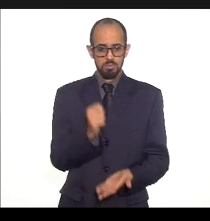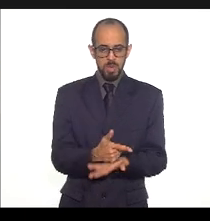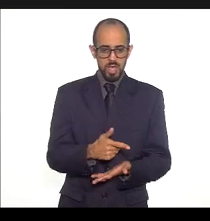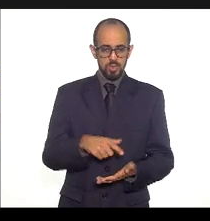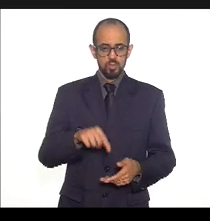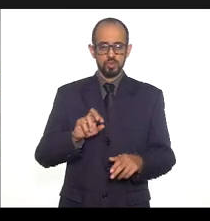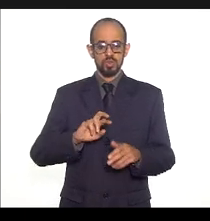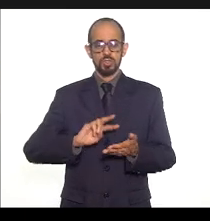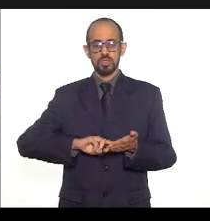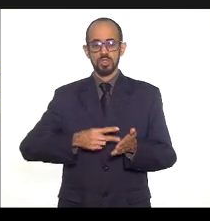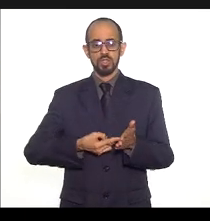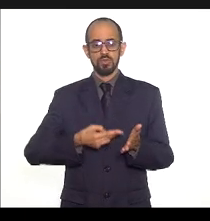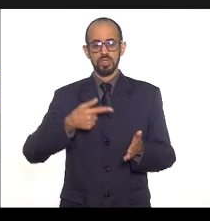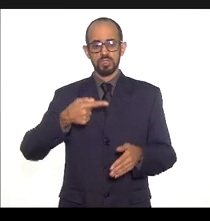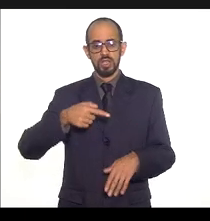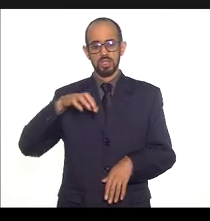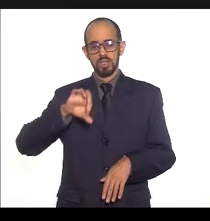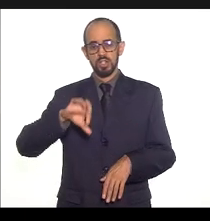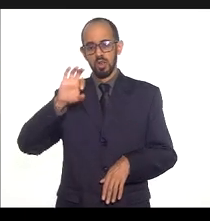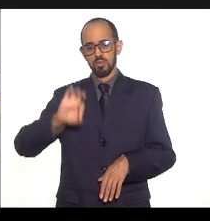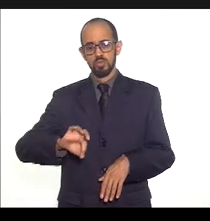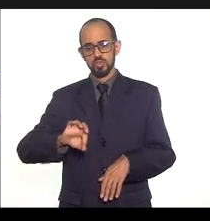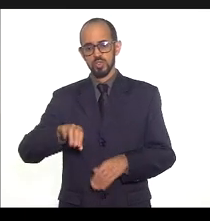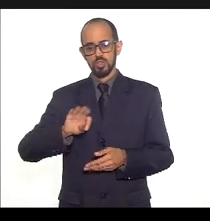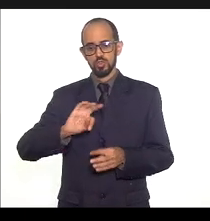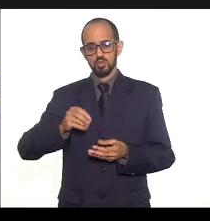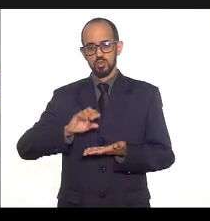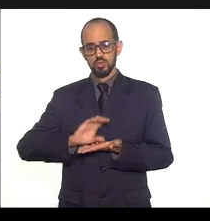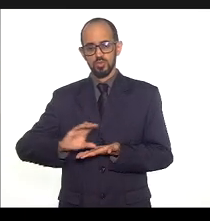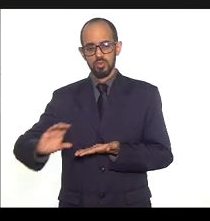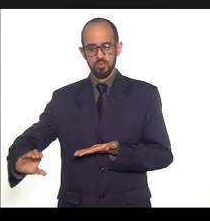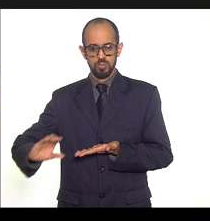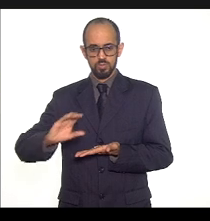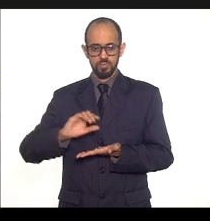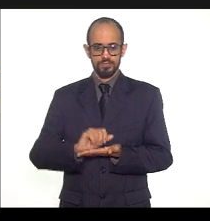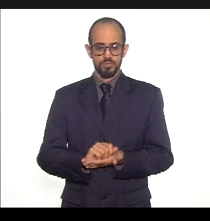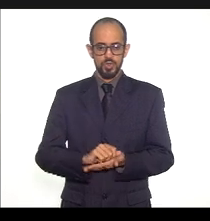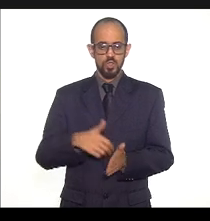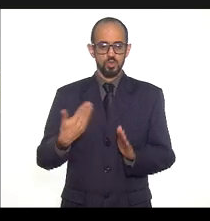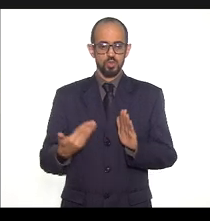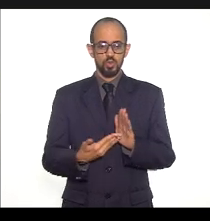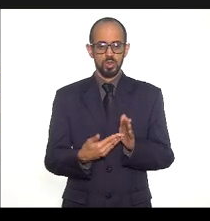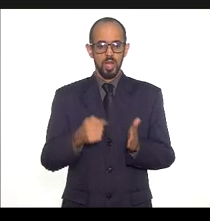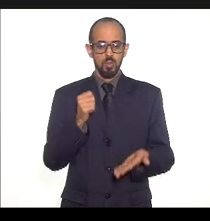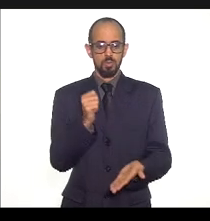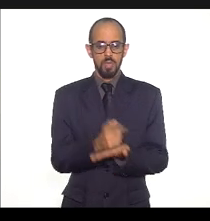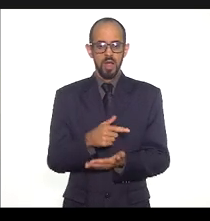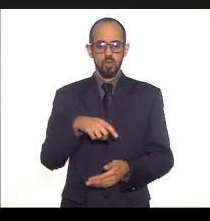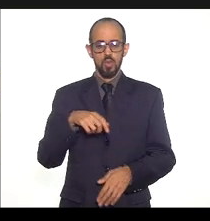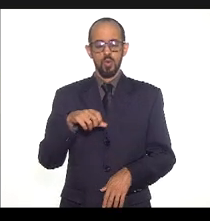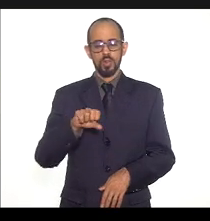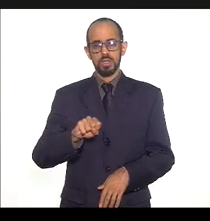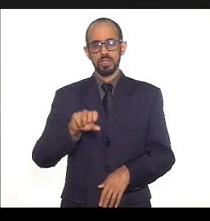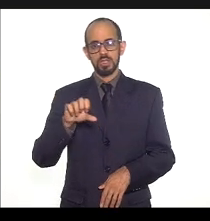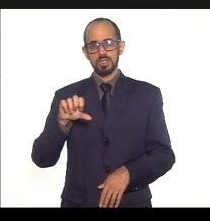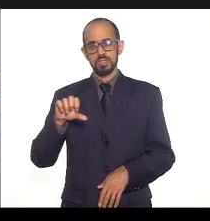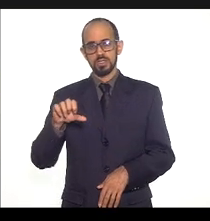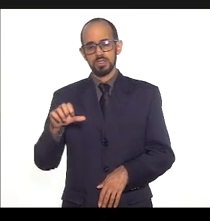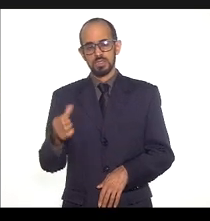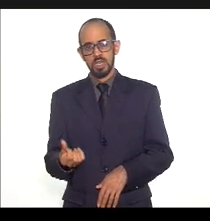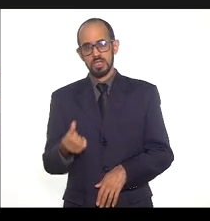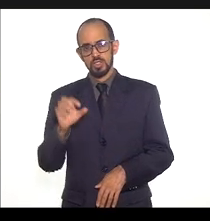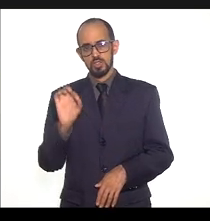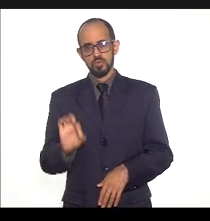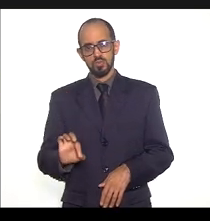79% do total empenhado no total pago 86,9%